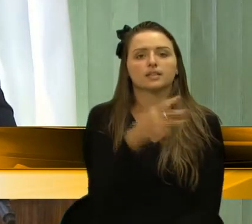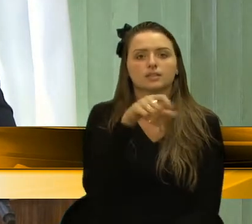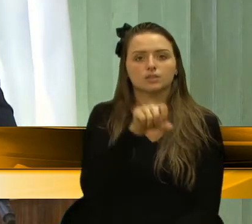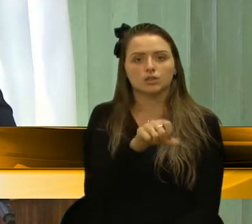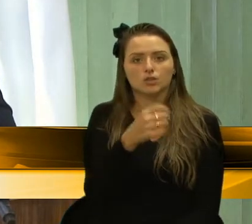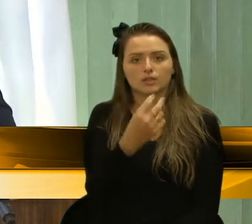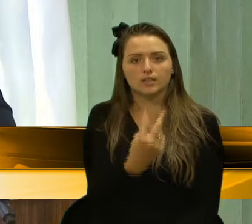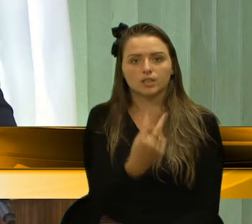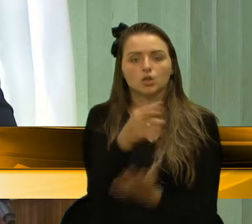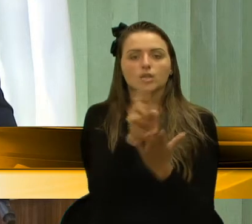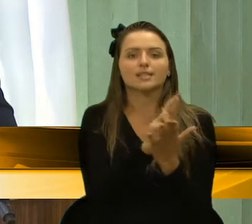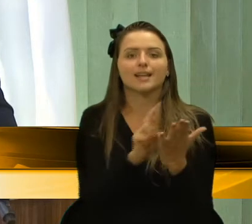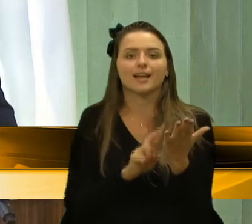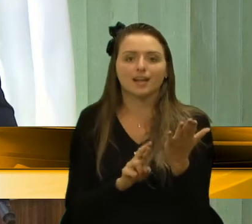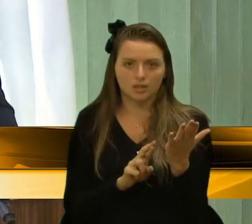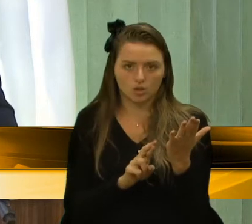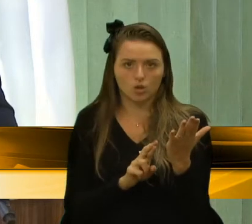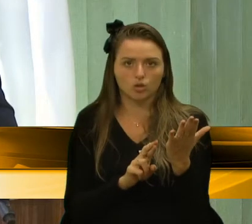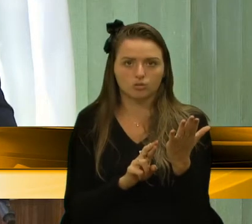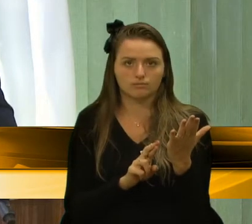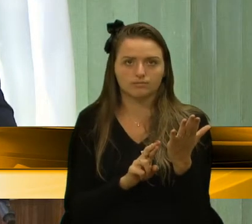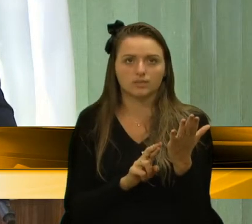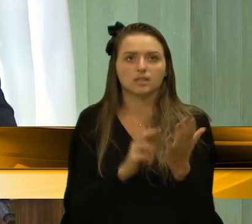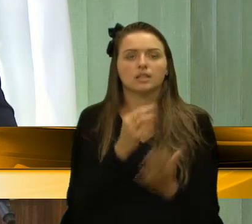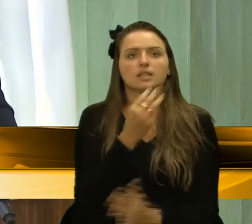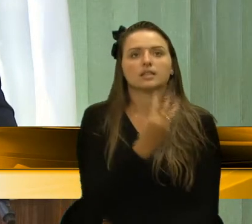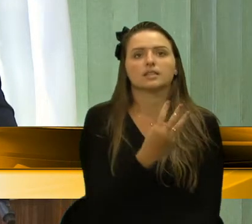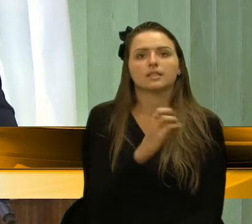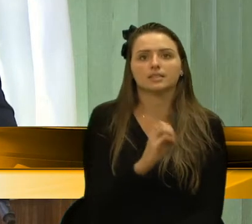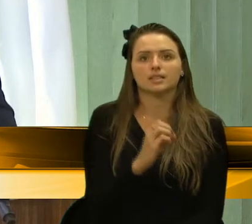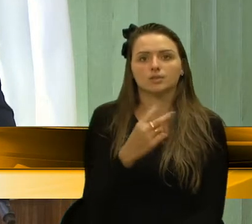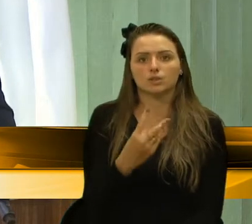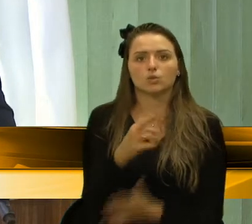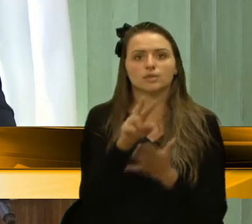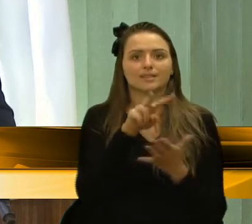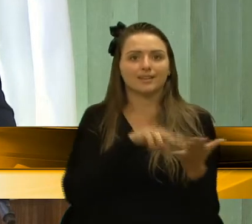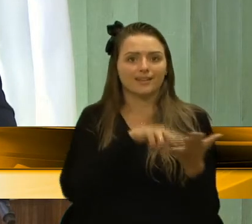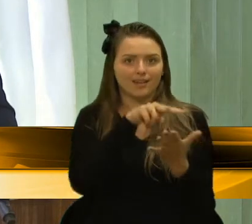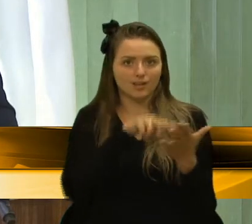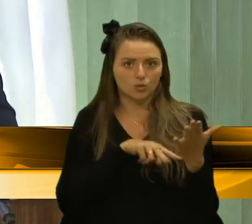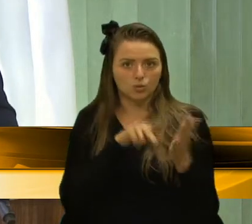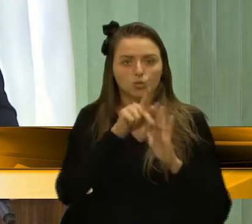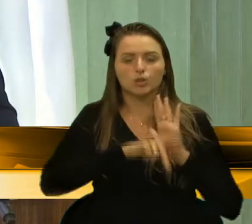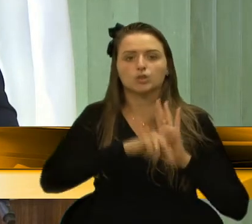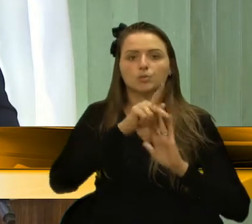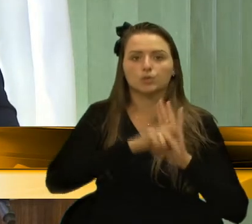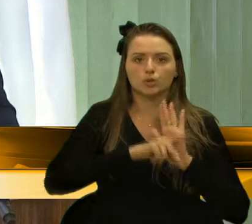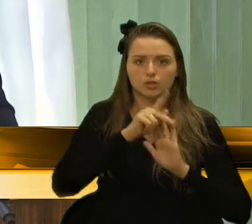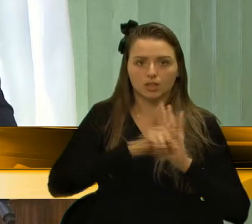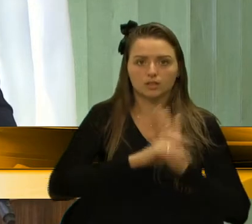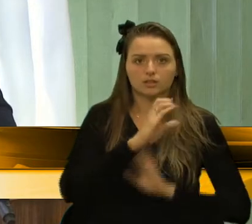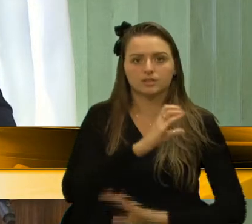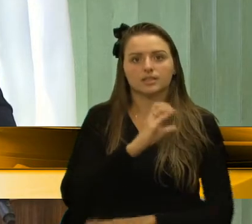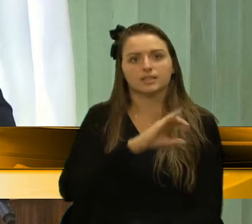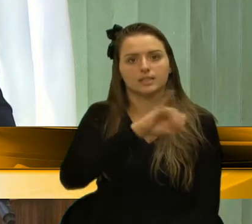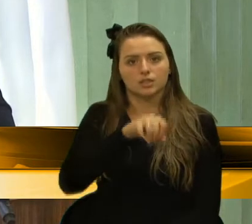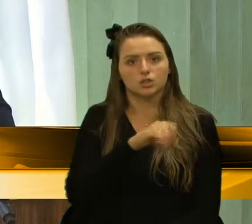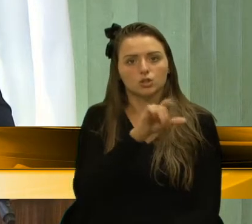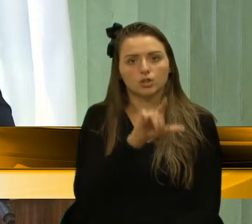392 relatórios, participei de 302 relatorias de projetos, entre a CCJL,